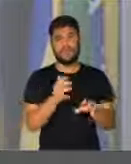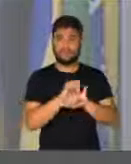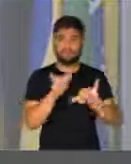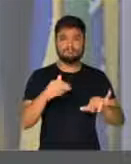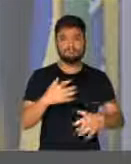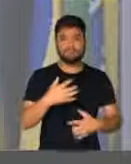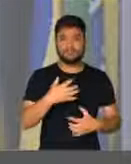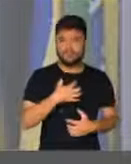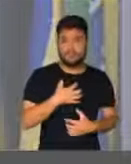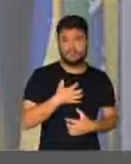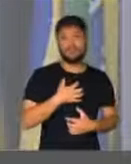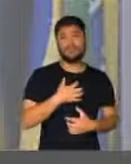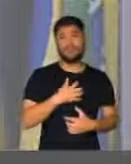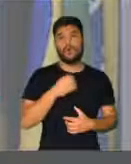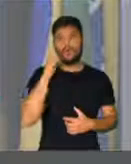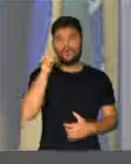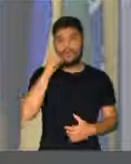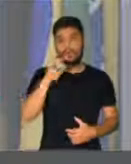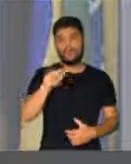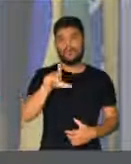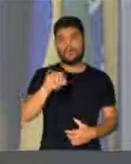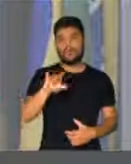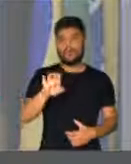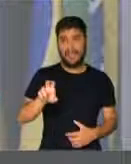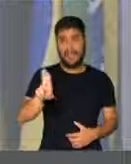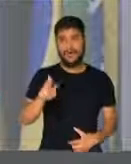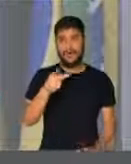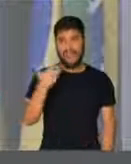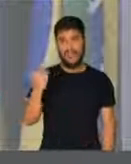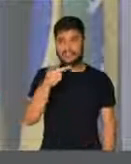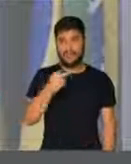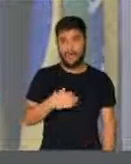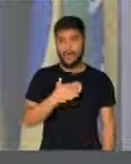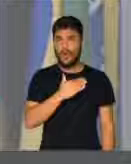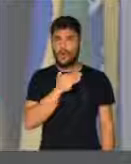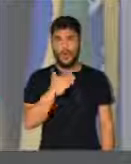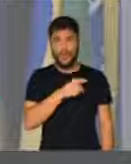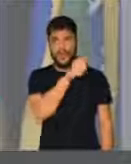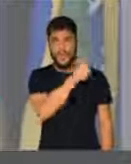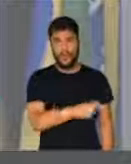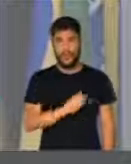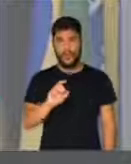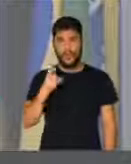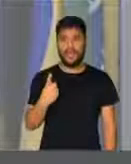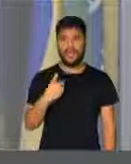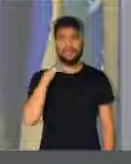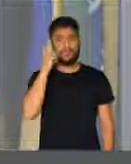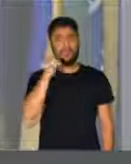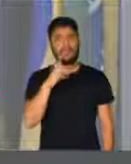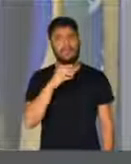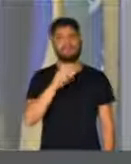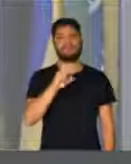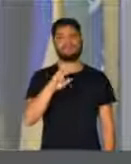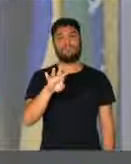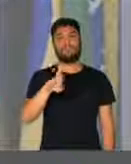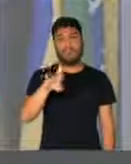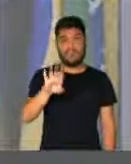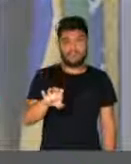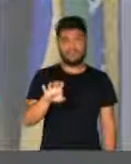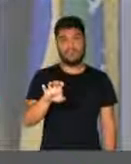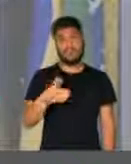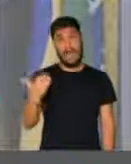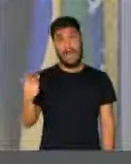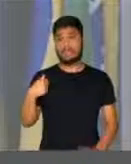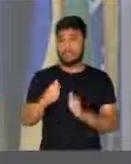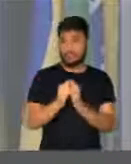lamentar, o deputado Aliel trouxe aqui a morte, o falecimento do nosso ex-deputado César Silvestre, uma pessoa que eu convivi como